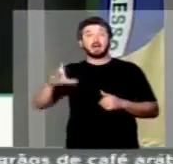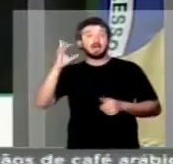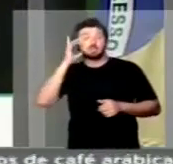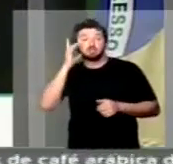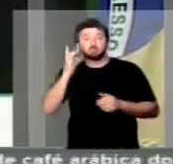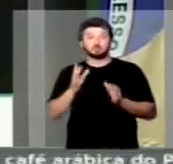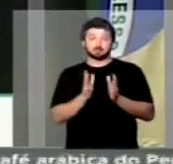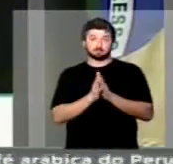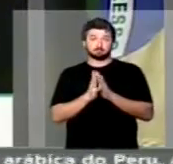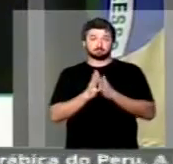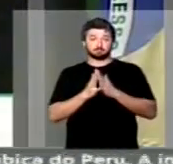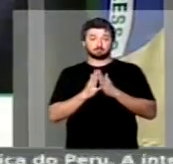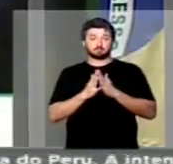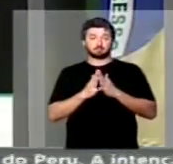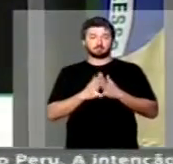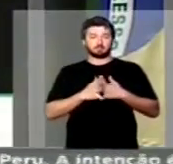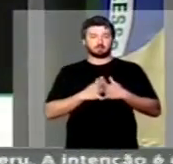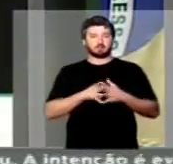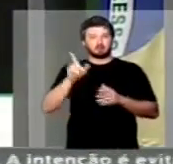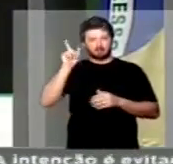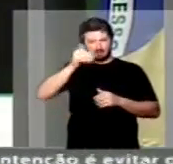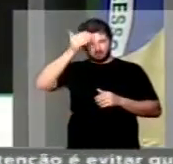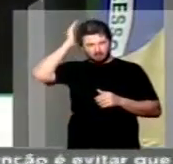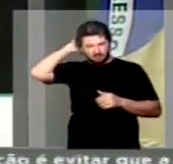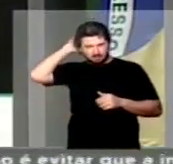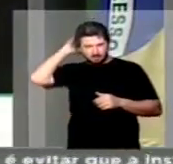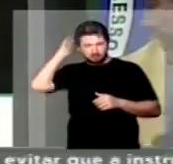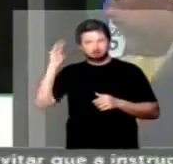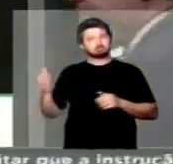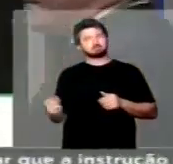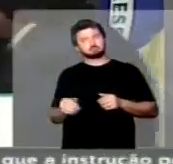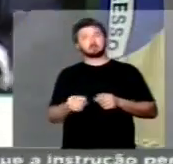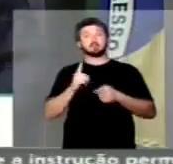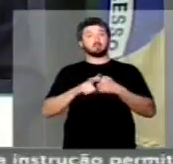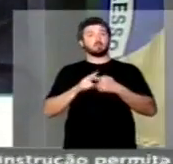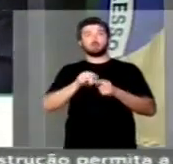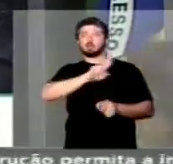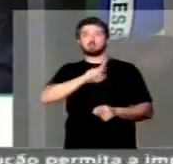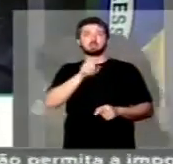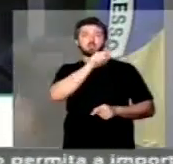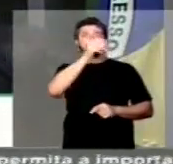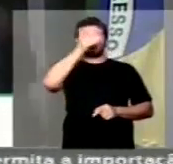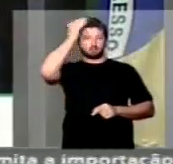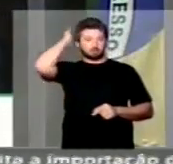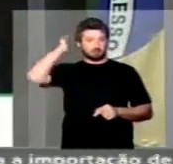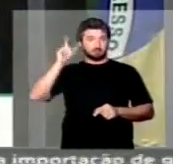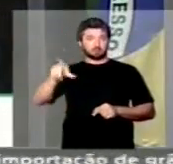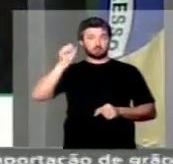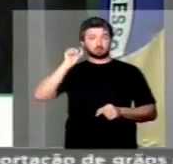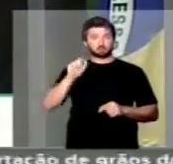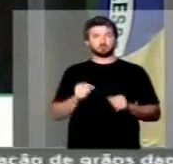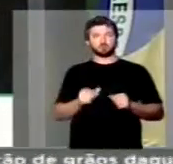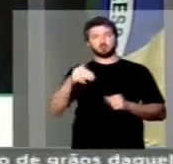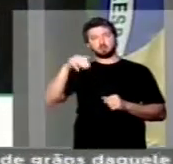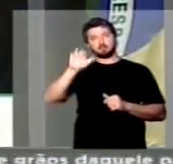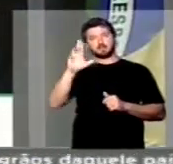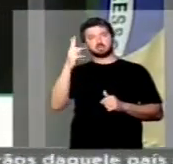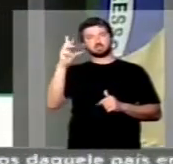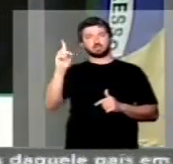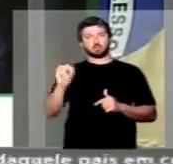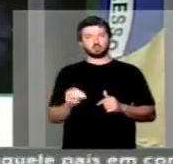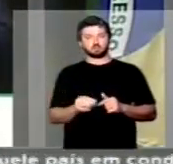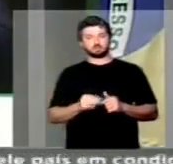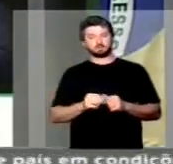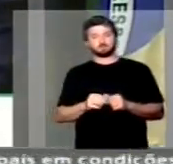a senhora Dilma Rousseff. Não é Michel Temer, porque não foi ele, não foi ele quem nomeou Sérgio Machado.